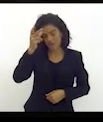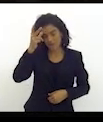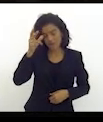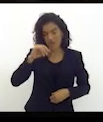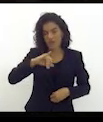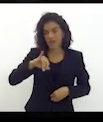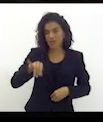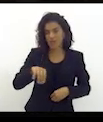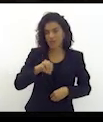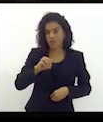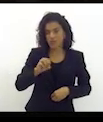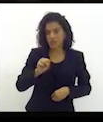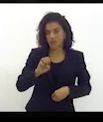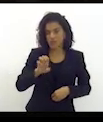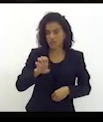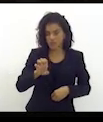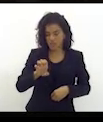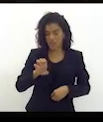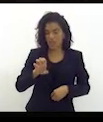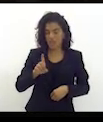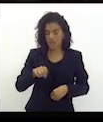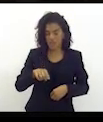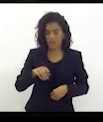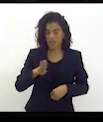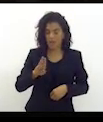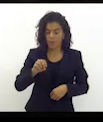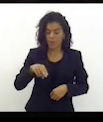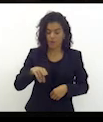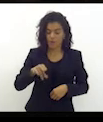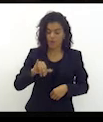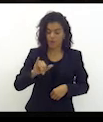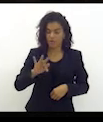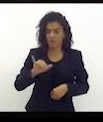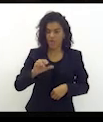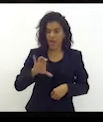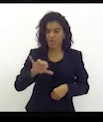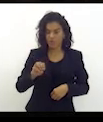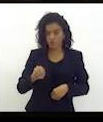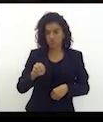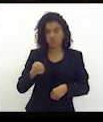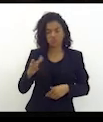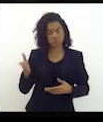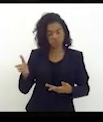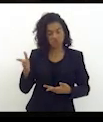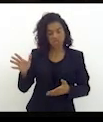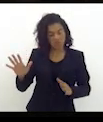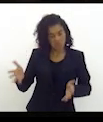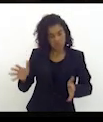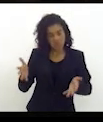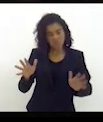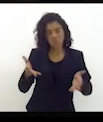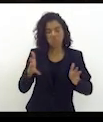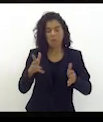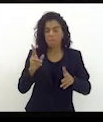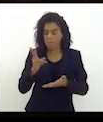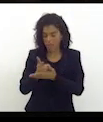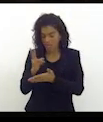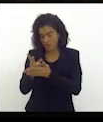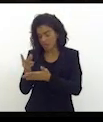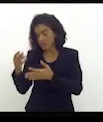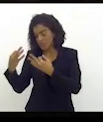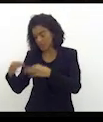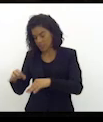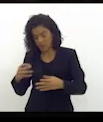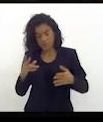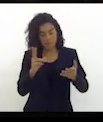Bonifácio em respeito à figura do Cabo Friense que fez pela cidade com seus erros e acertos em